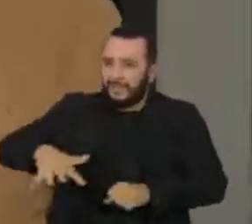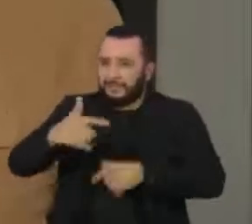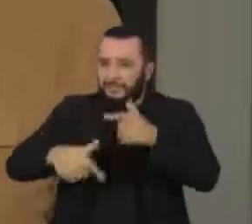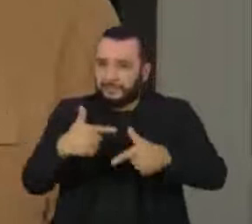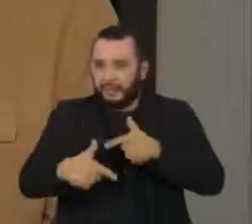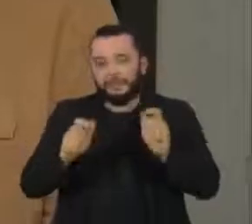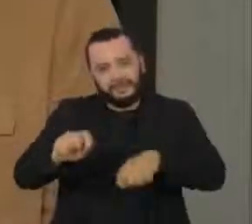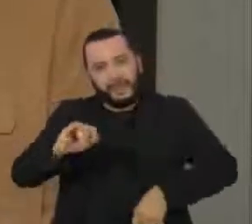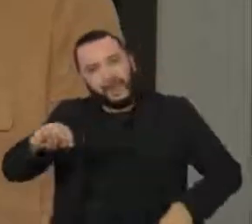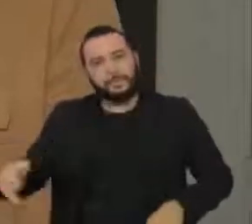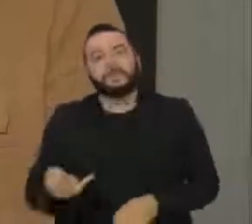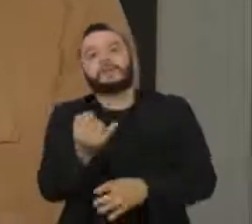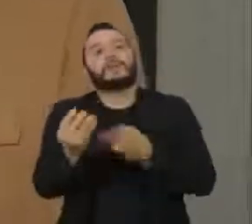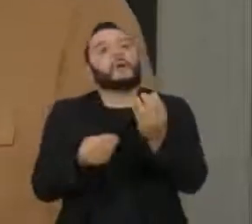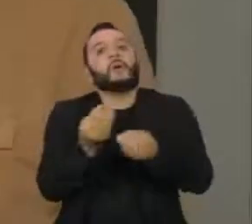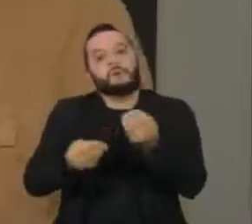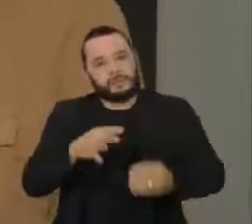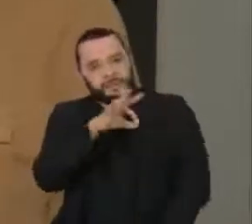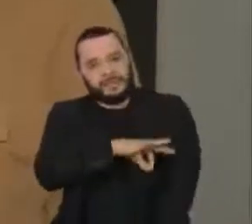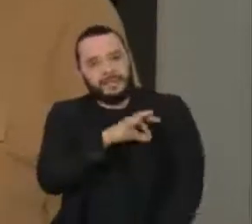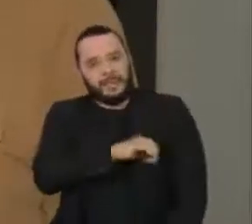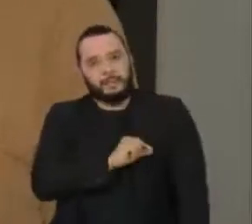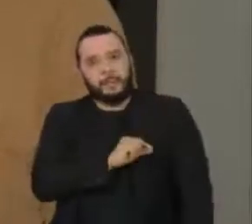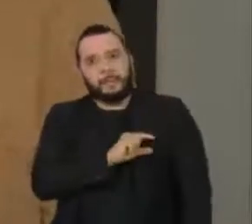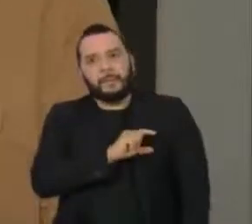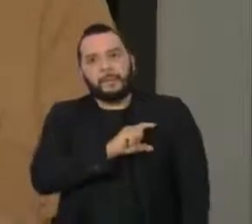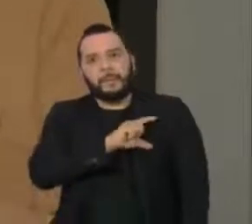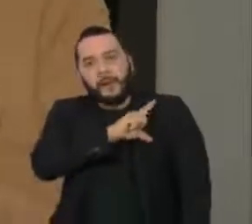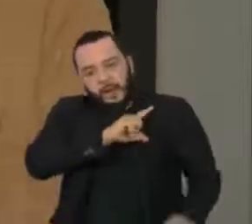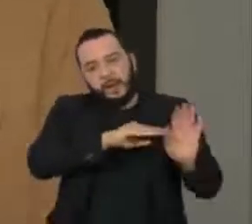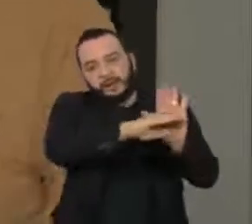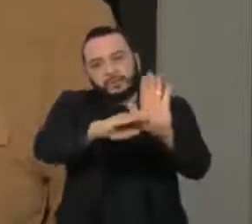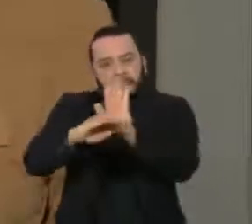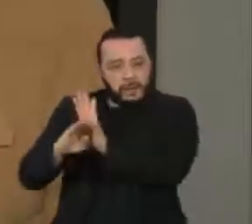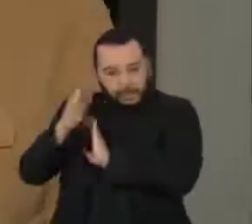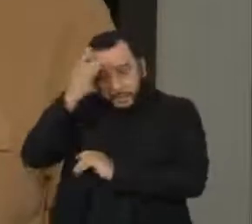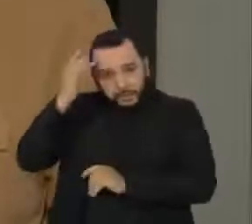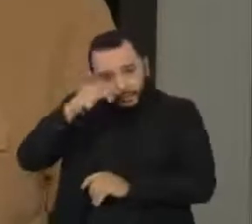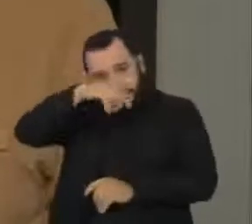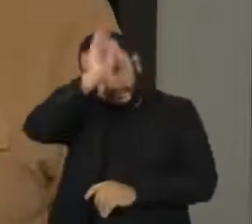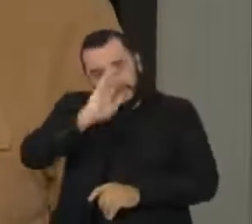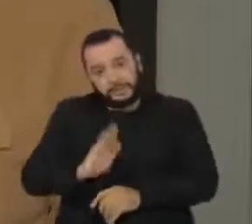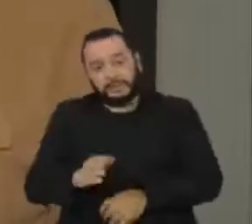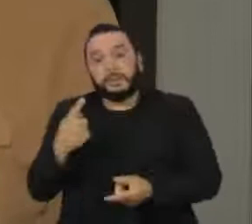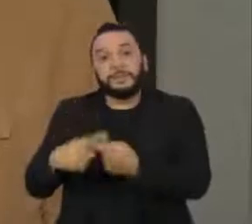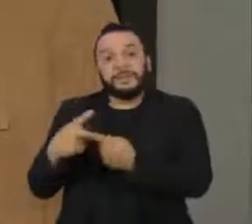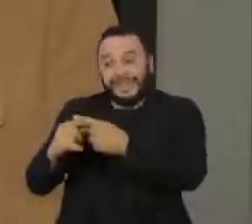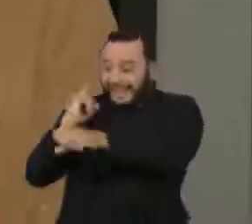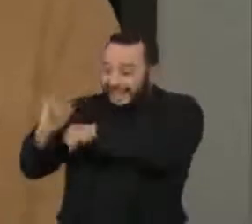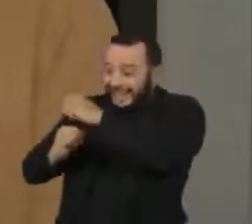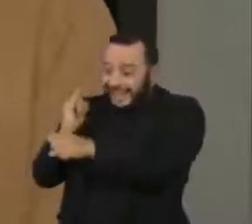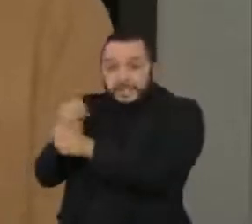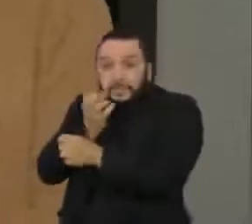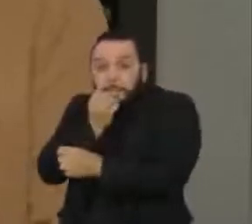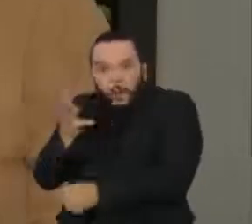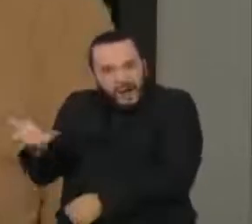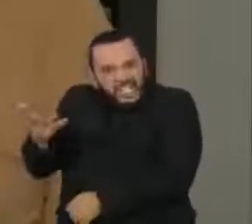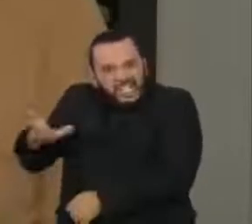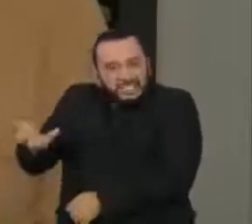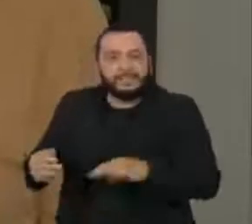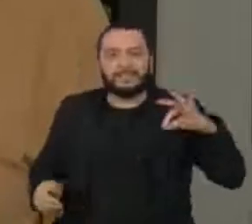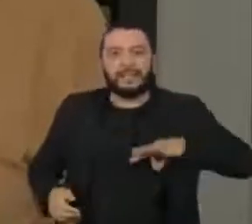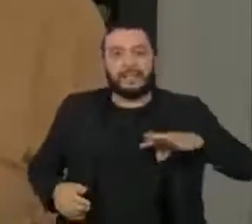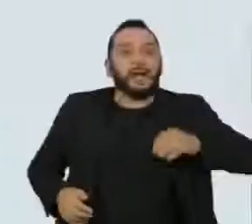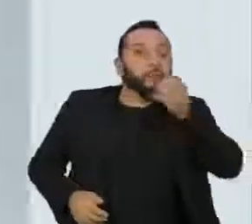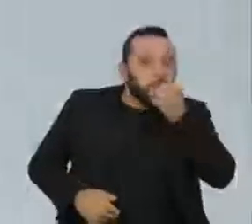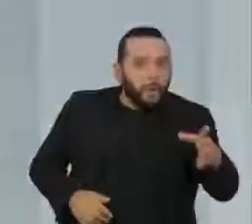ser aproveitada para aumentar o salário de muitos brasileiros. É que quanto melhor o serviço de internet disponível, maior a renda de quem